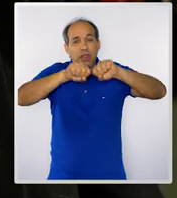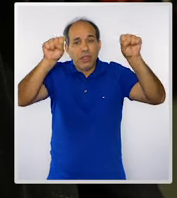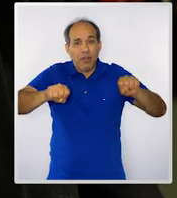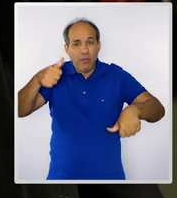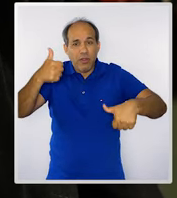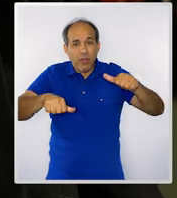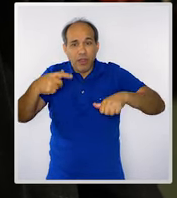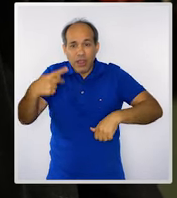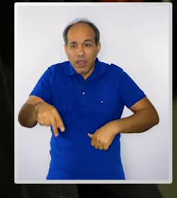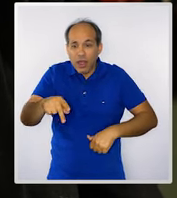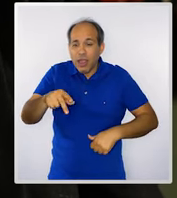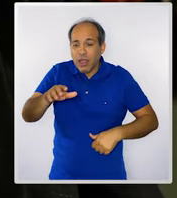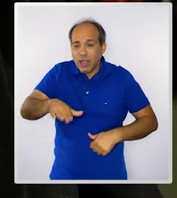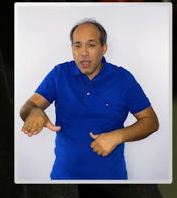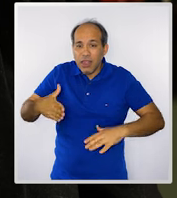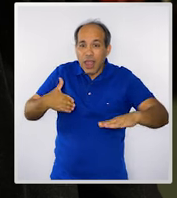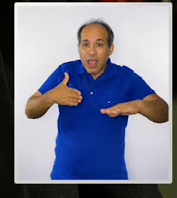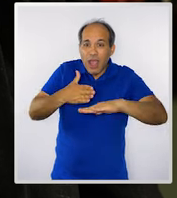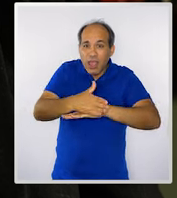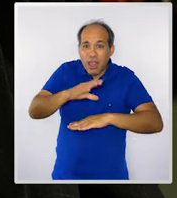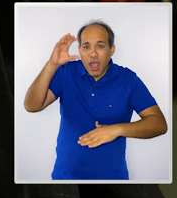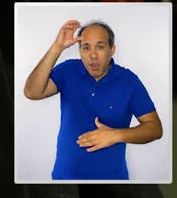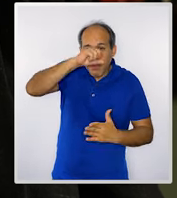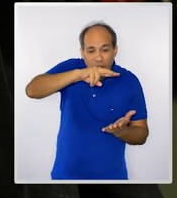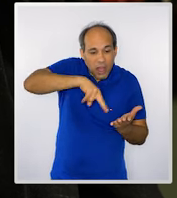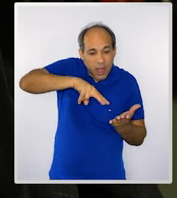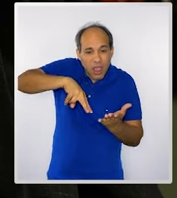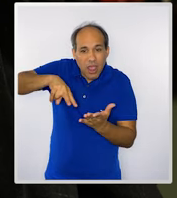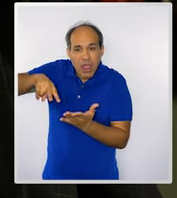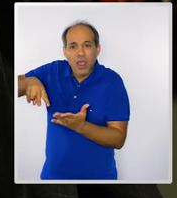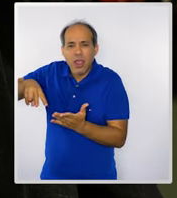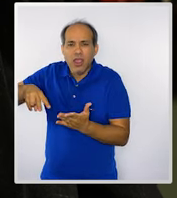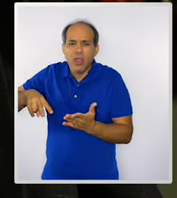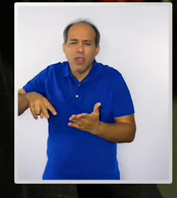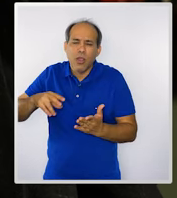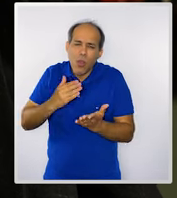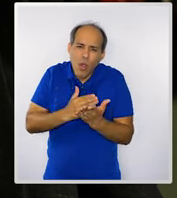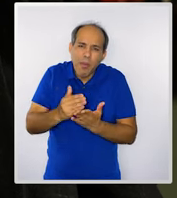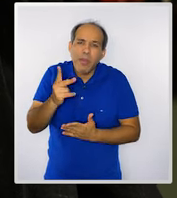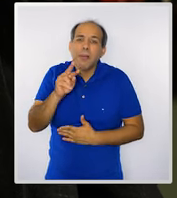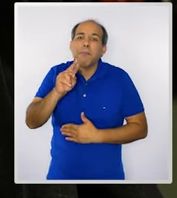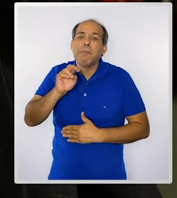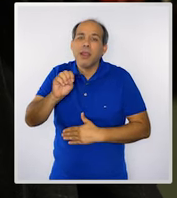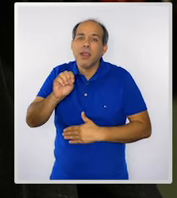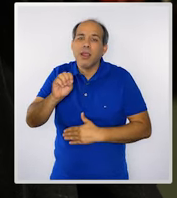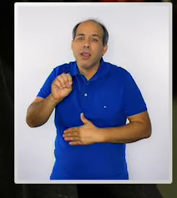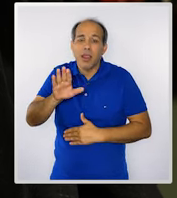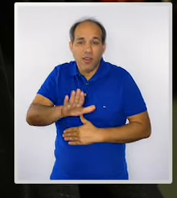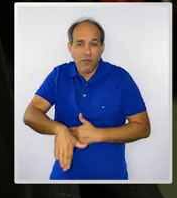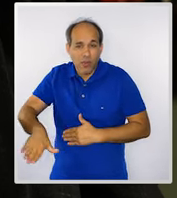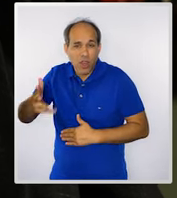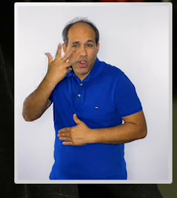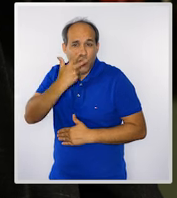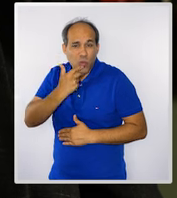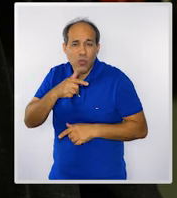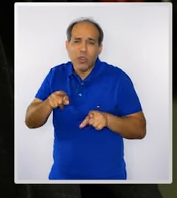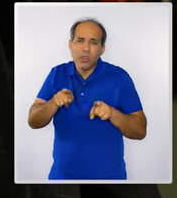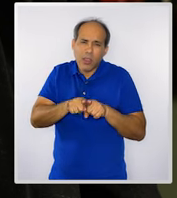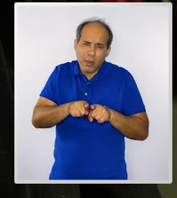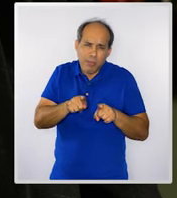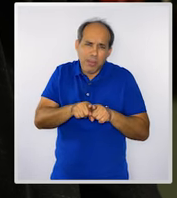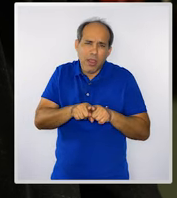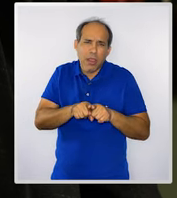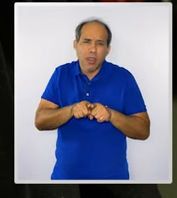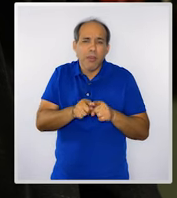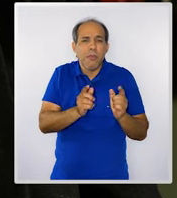que está adentrando ao mundo da leitura, ele é feito desde a educação pré-infantil já, e passando para